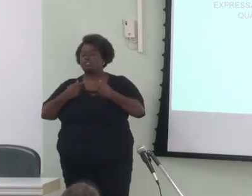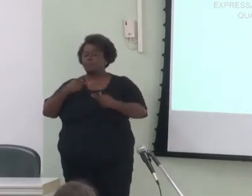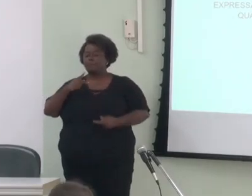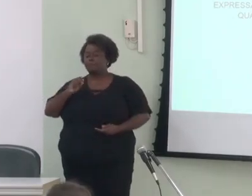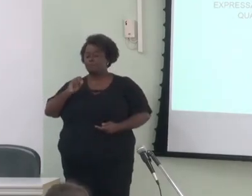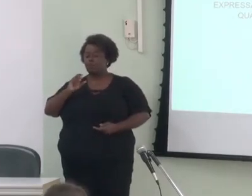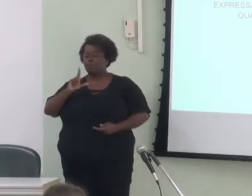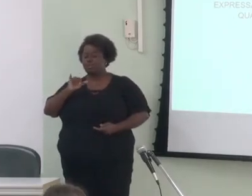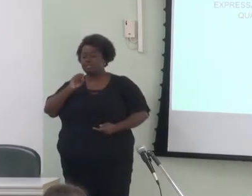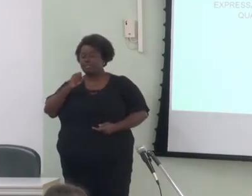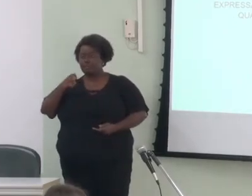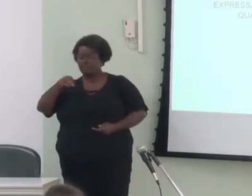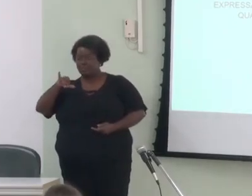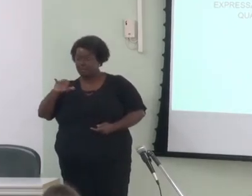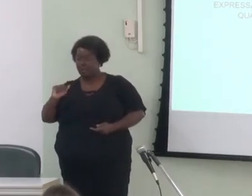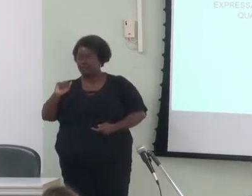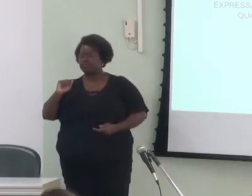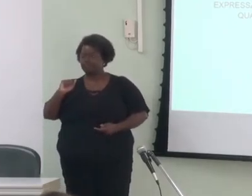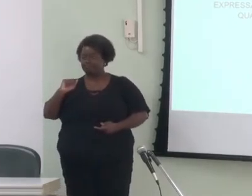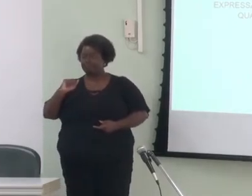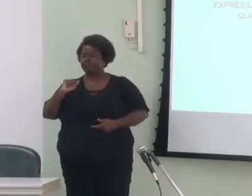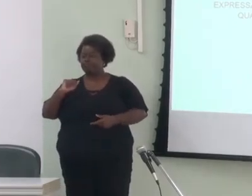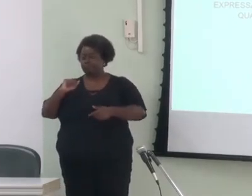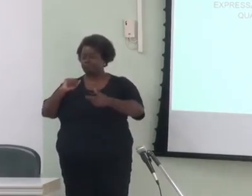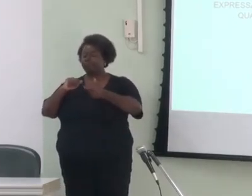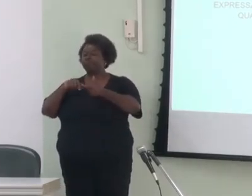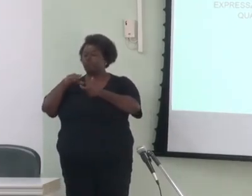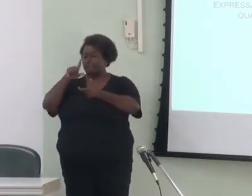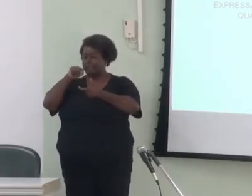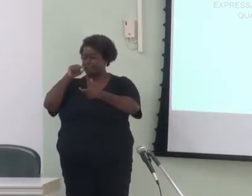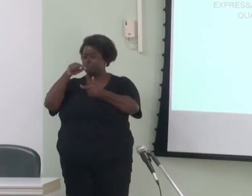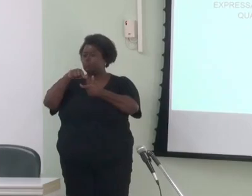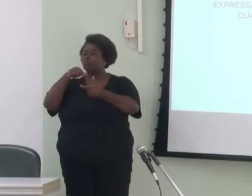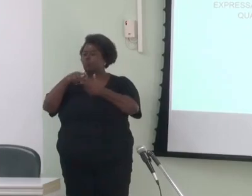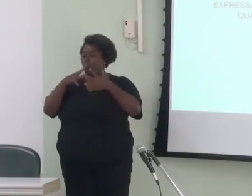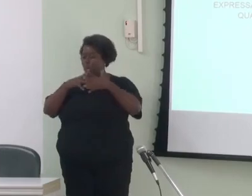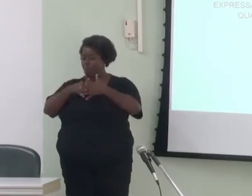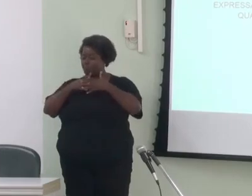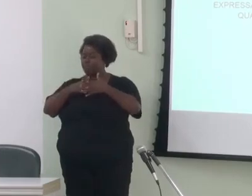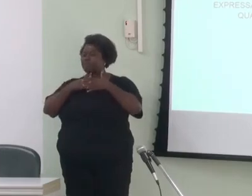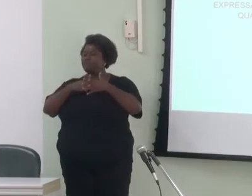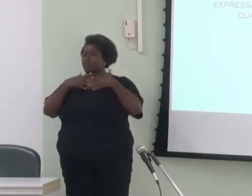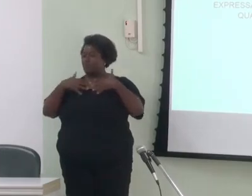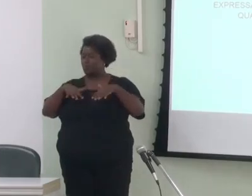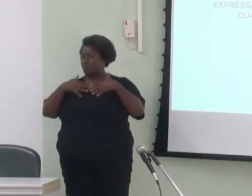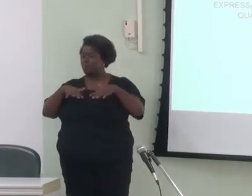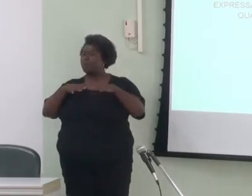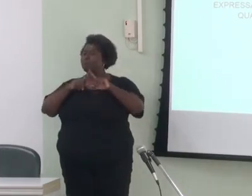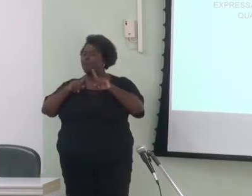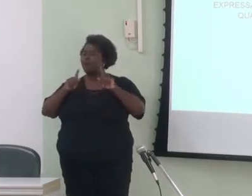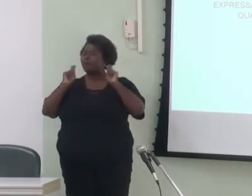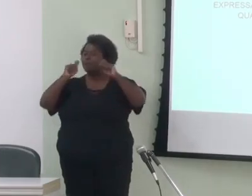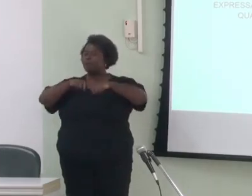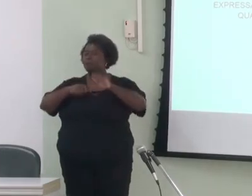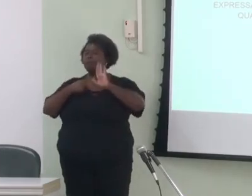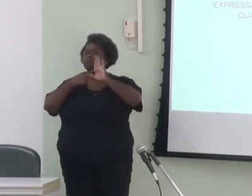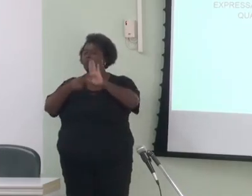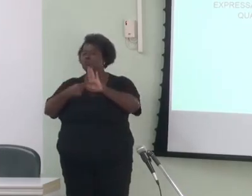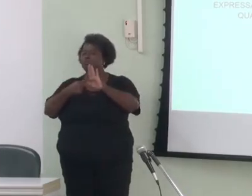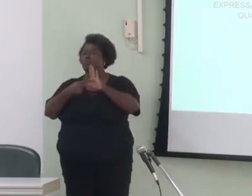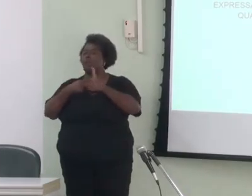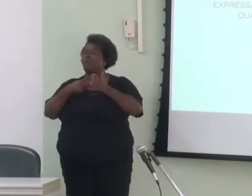lexicais complica bastante mas também é uma forma de mostrar a firmeza a